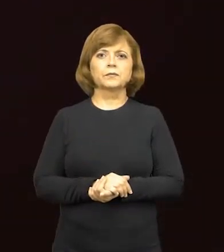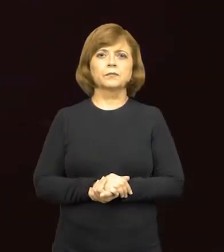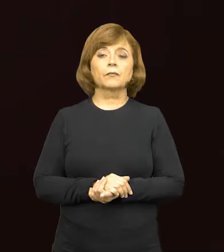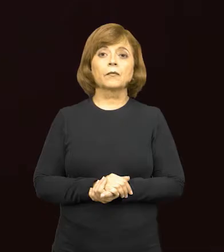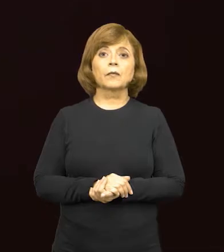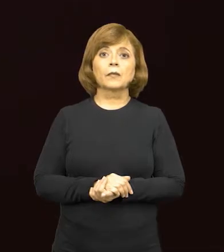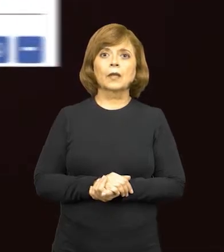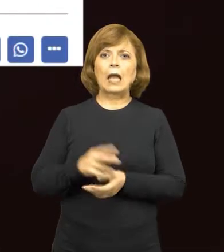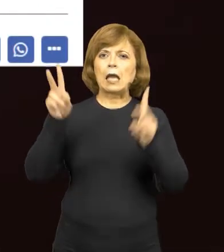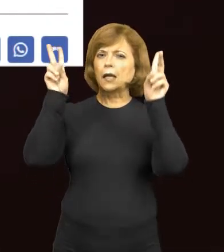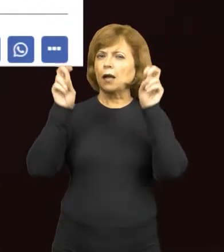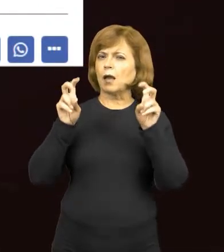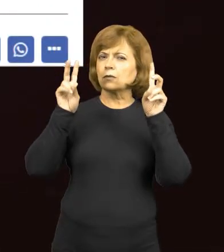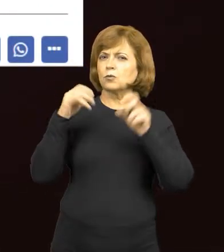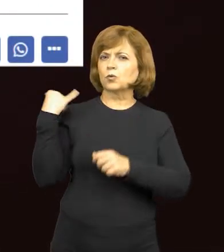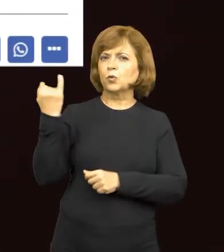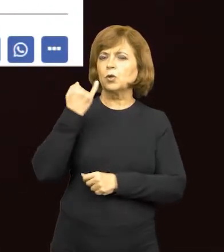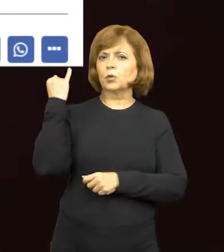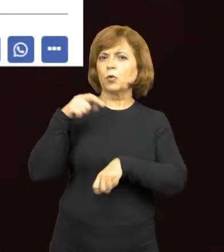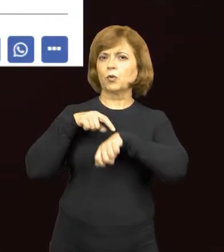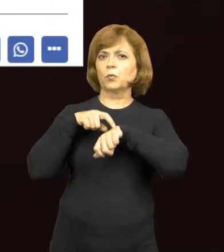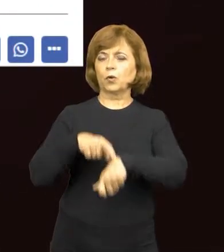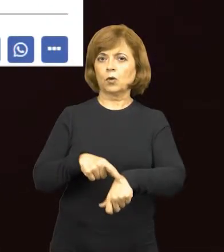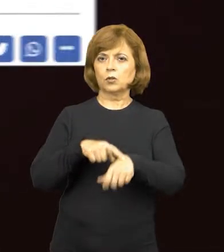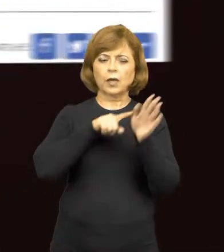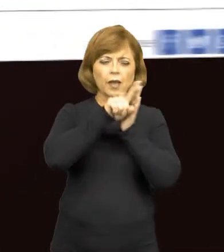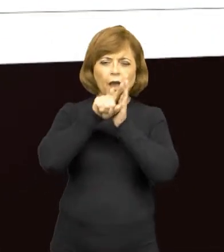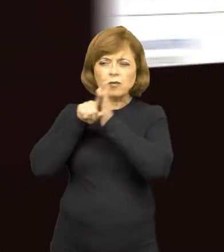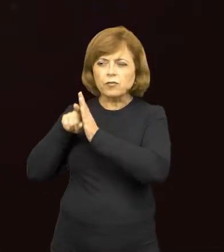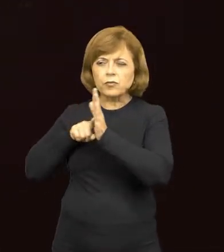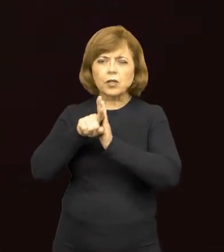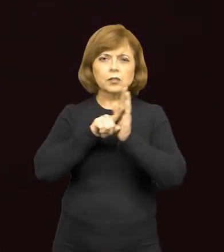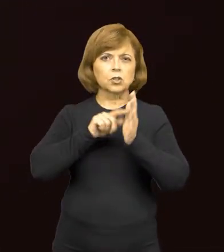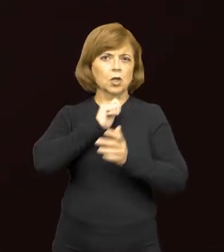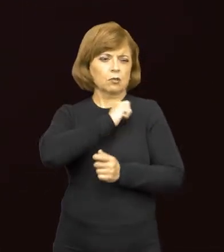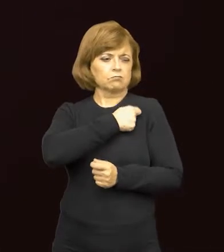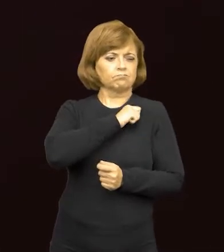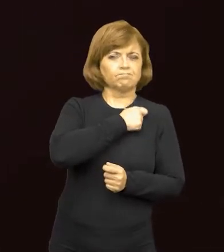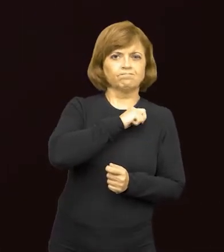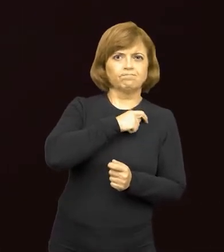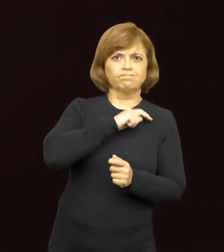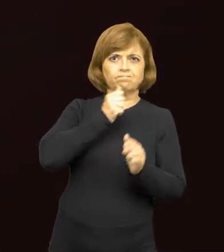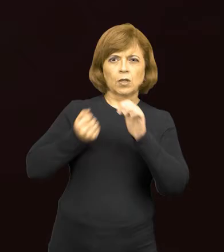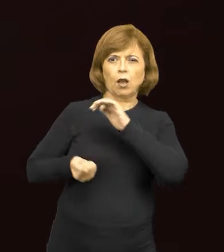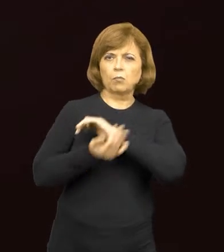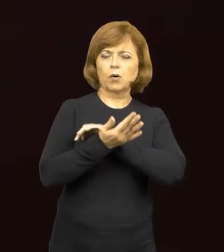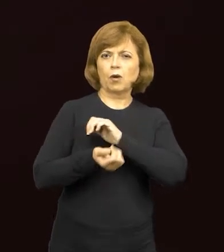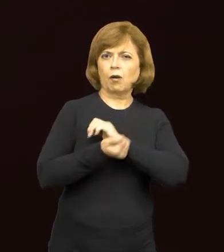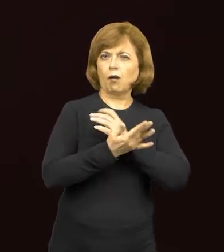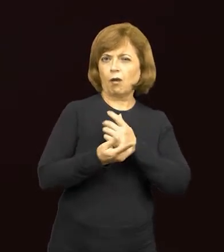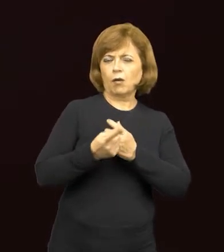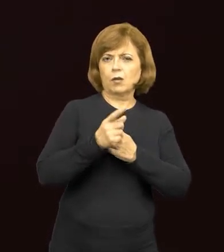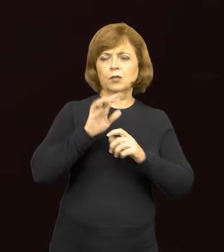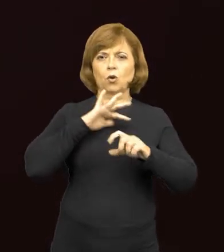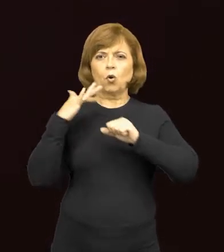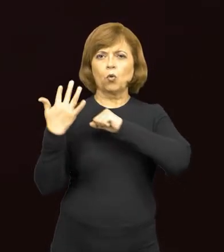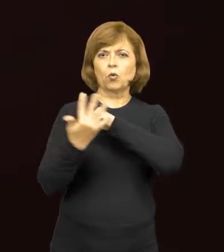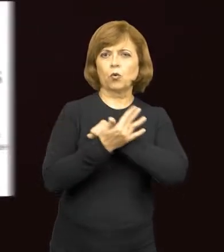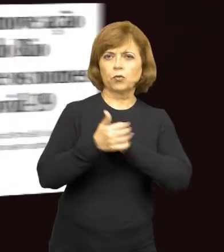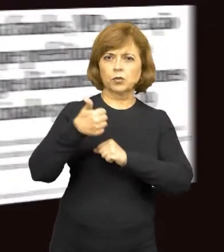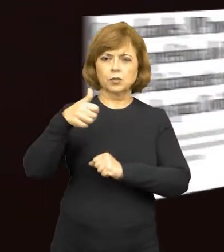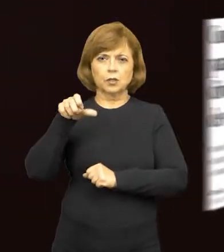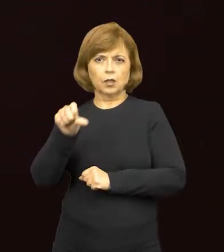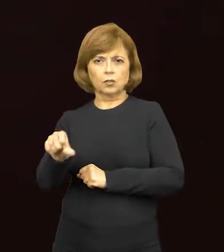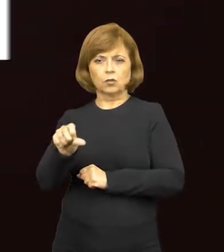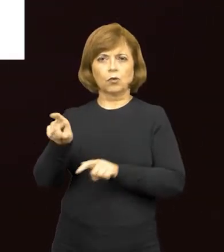Assuntos de suma importância no momento. A investigação das fraudes na campanha de vacinação da Covid-19 e o enfrentamento